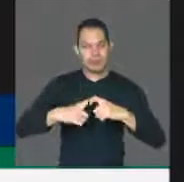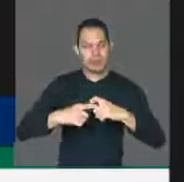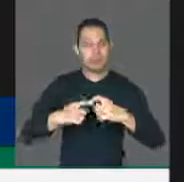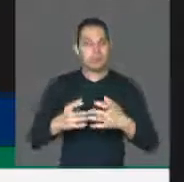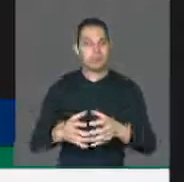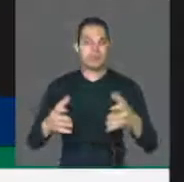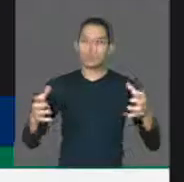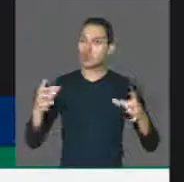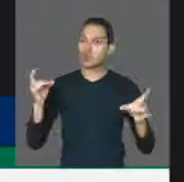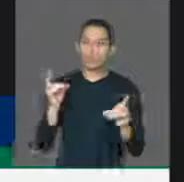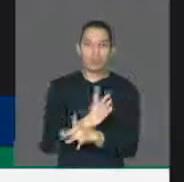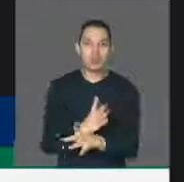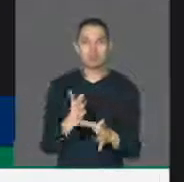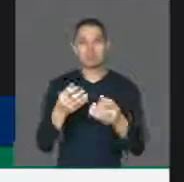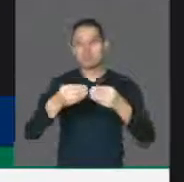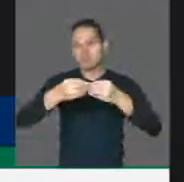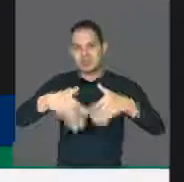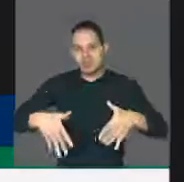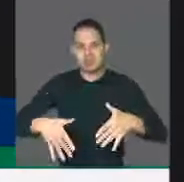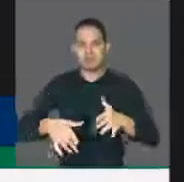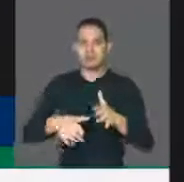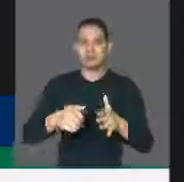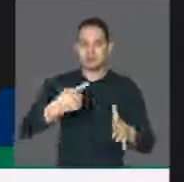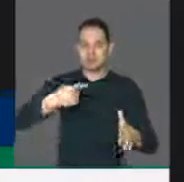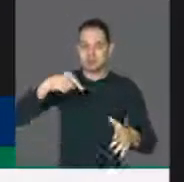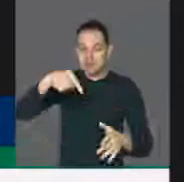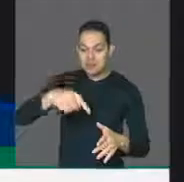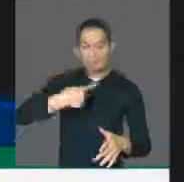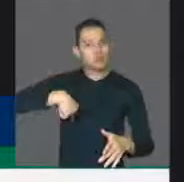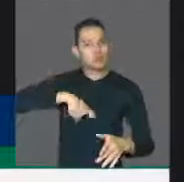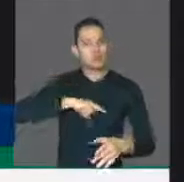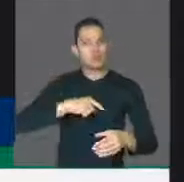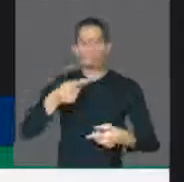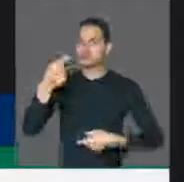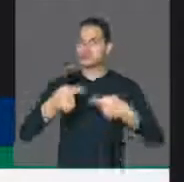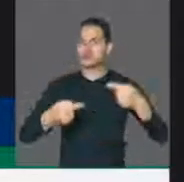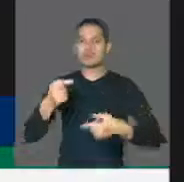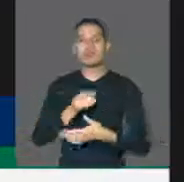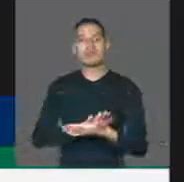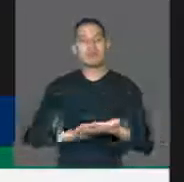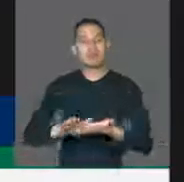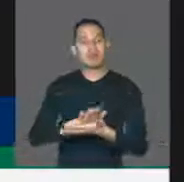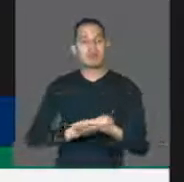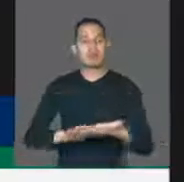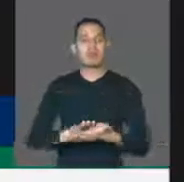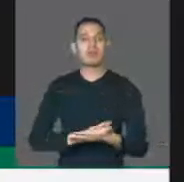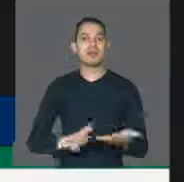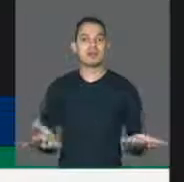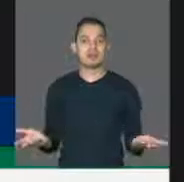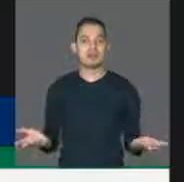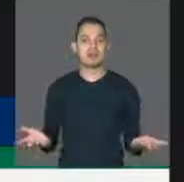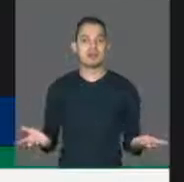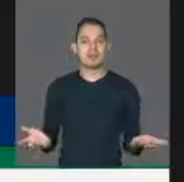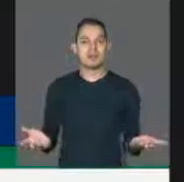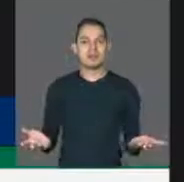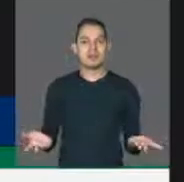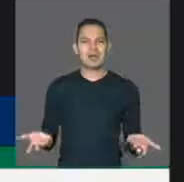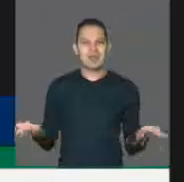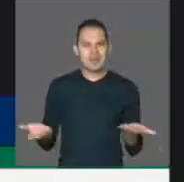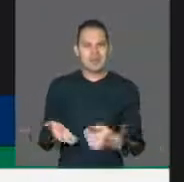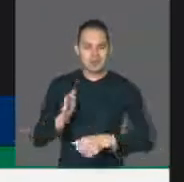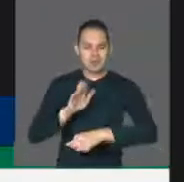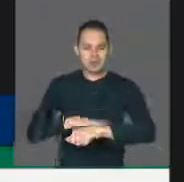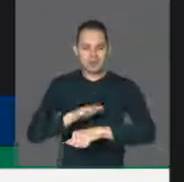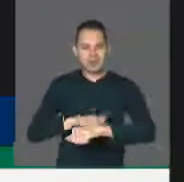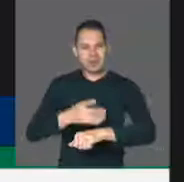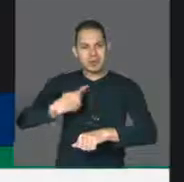e isso também não foi discutido. É, vamos dizer, a inapropriedade deste momento para